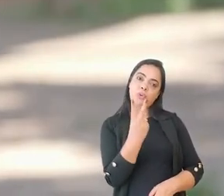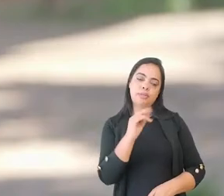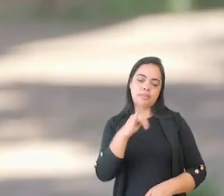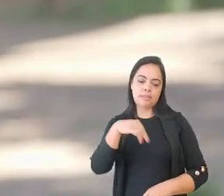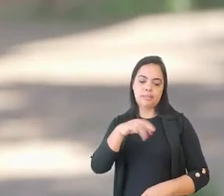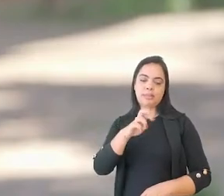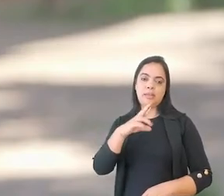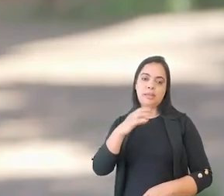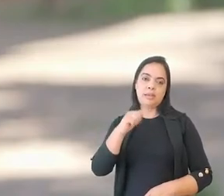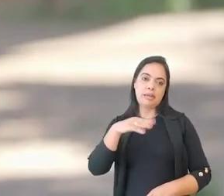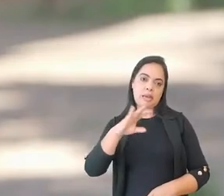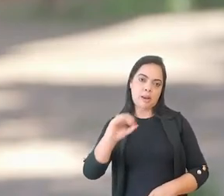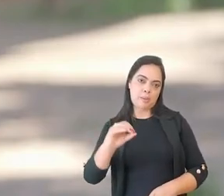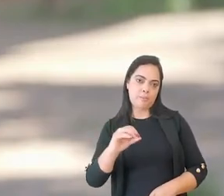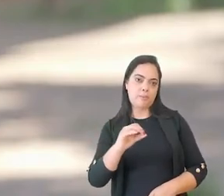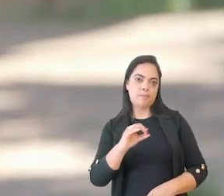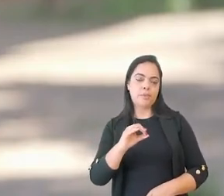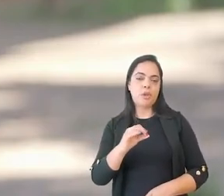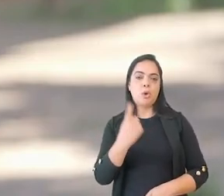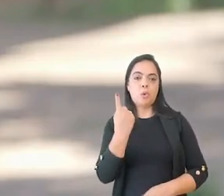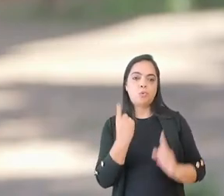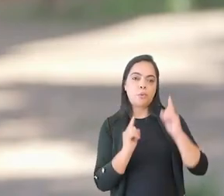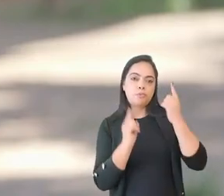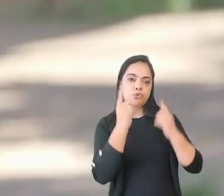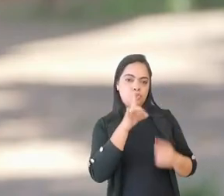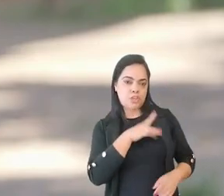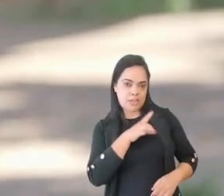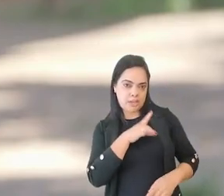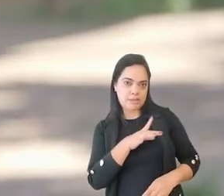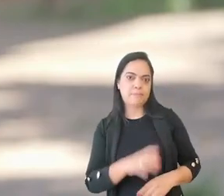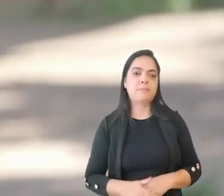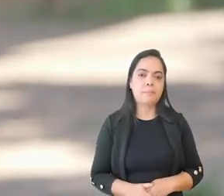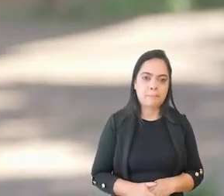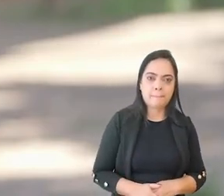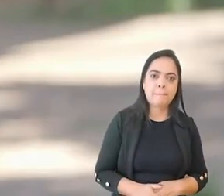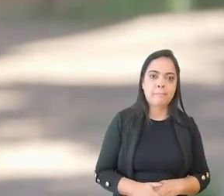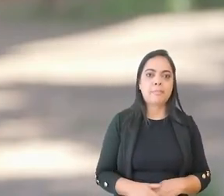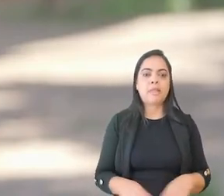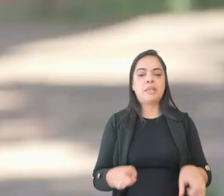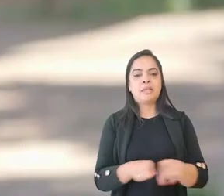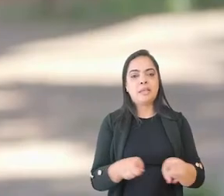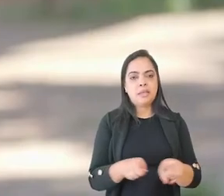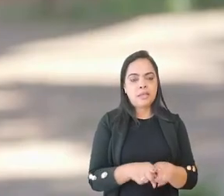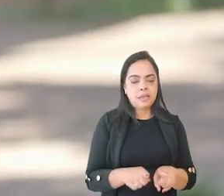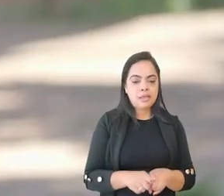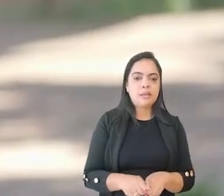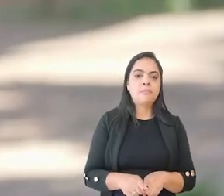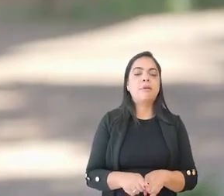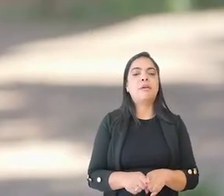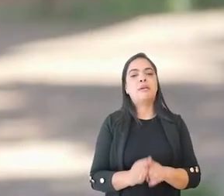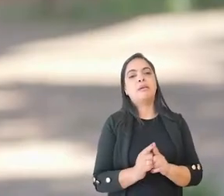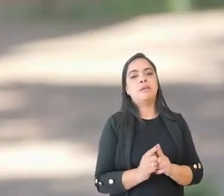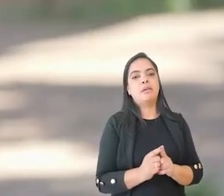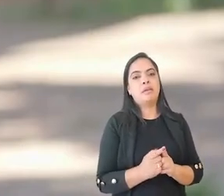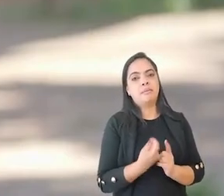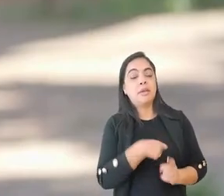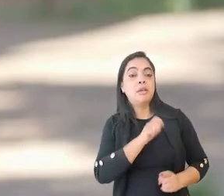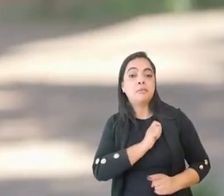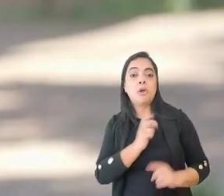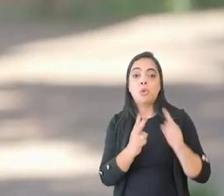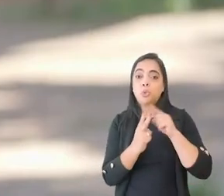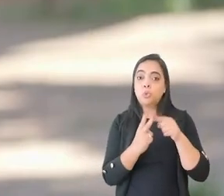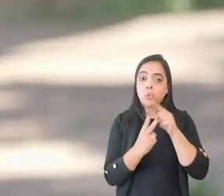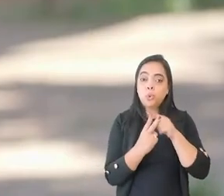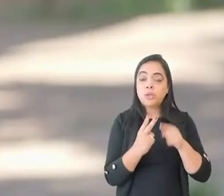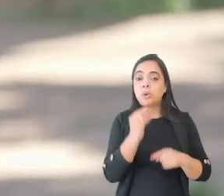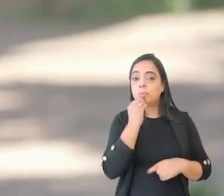através da UFA. Eu fui para o Chile, fiz um semestre acadêmico lá e eu fiz um programa também na Espanha. E essas duas oportunidades me conectaram